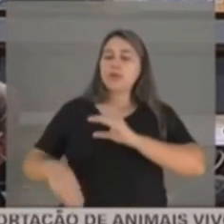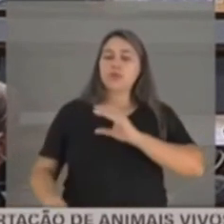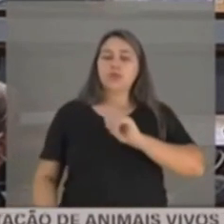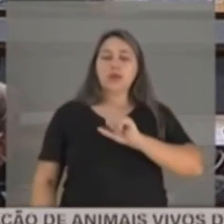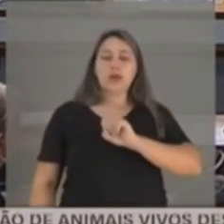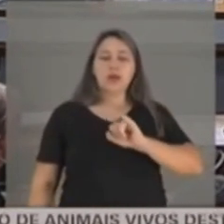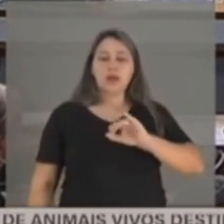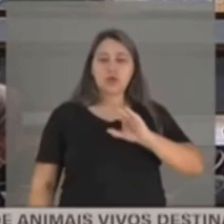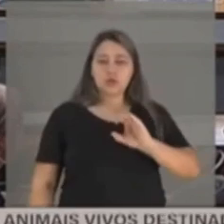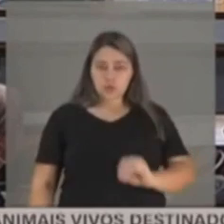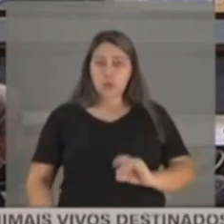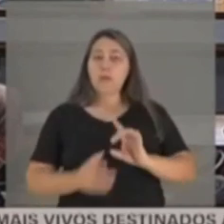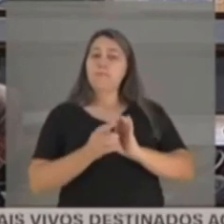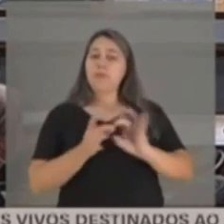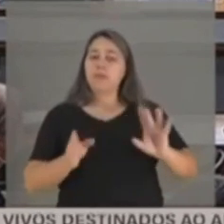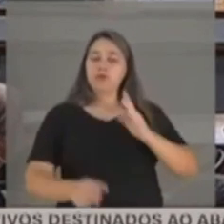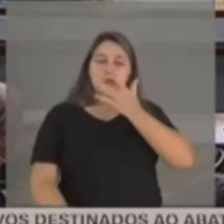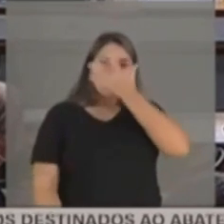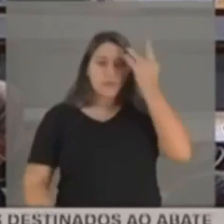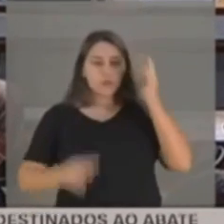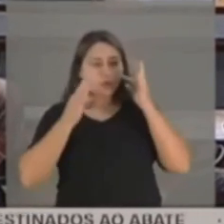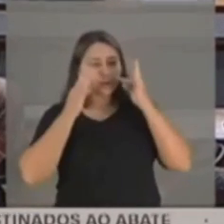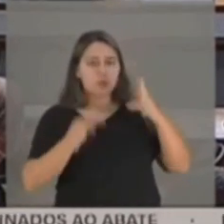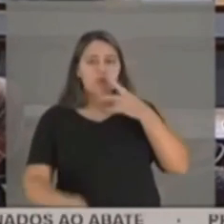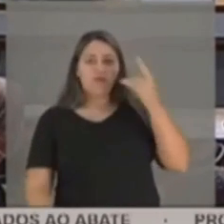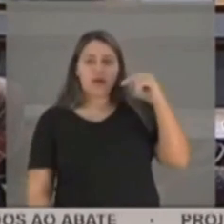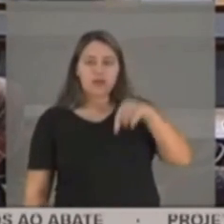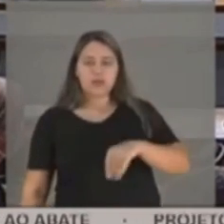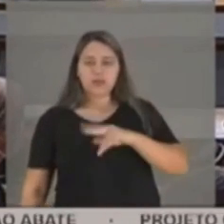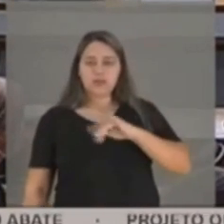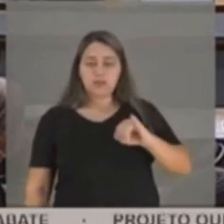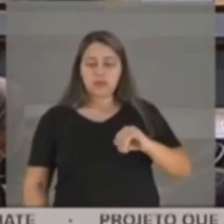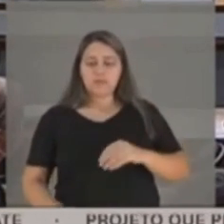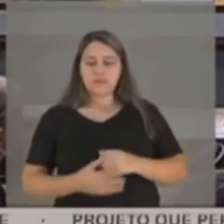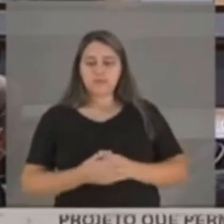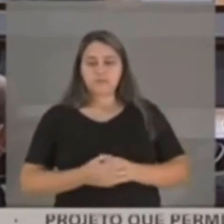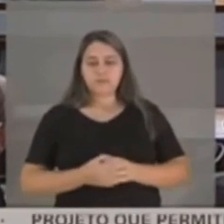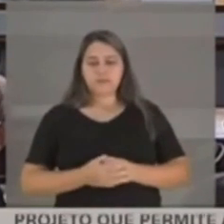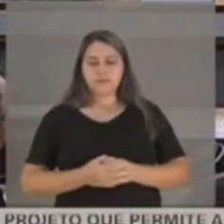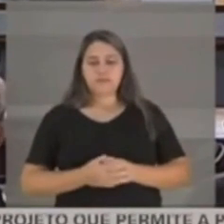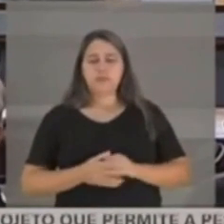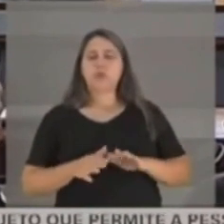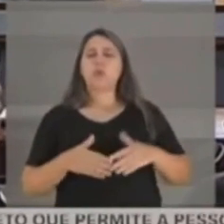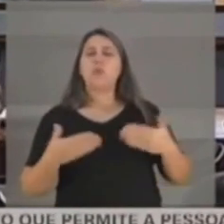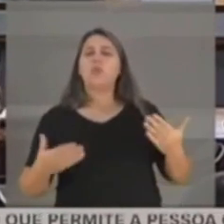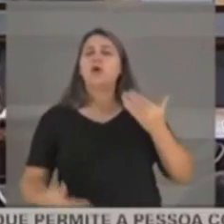permita que a testemunha fale a essa comissão parlamentar de inquérito. Essa agência?